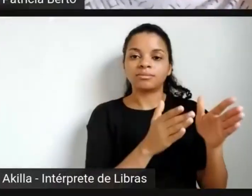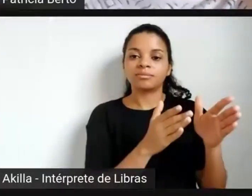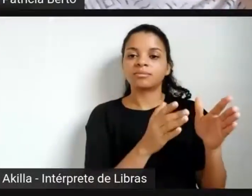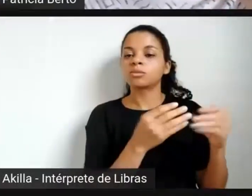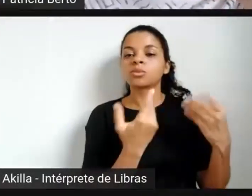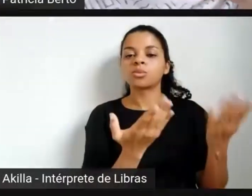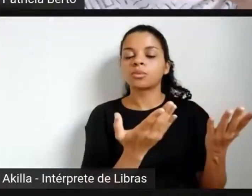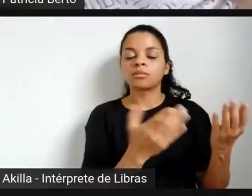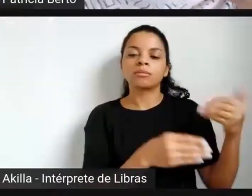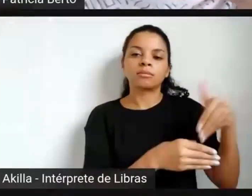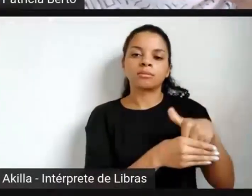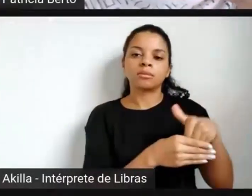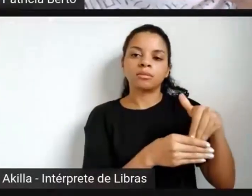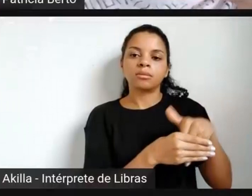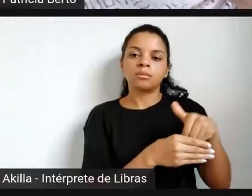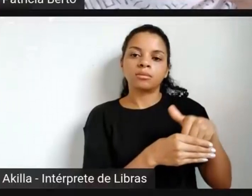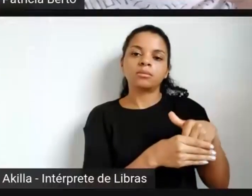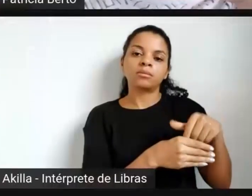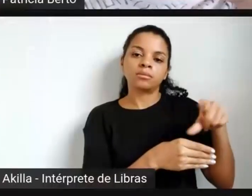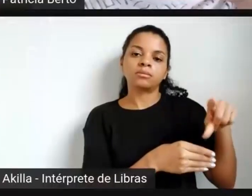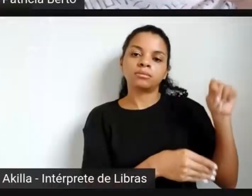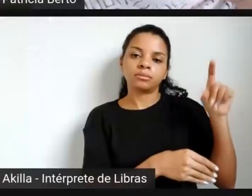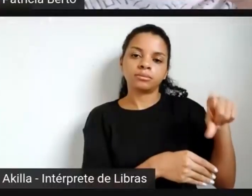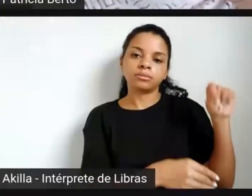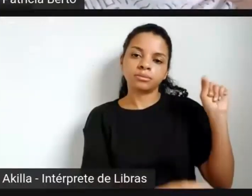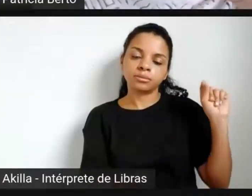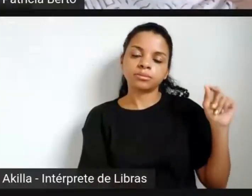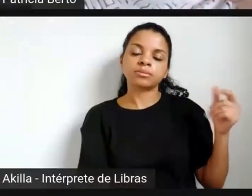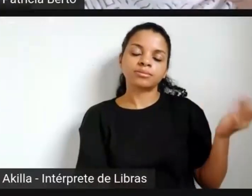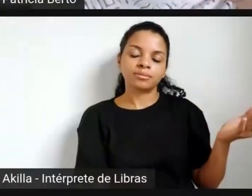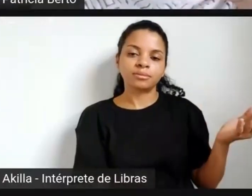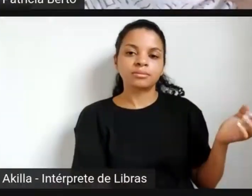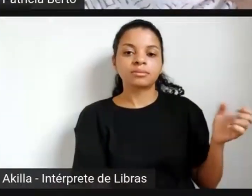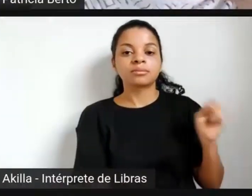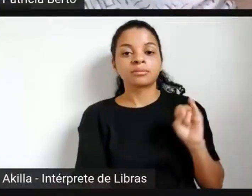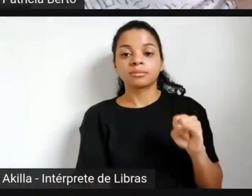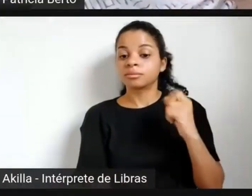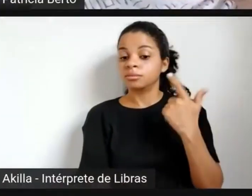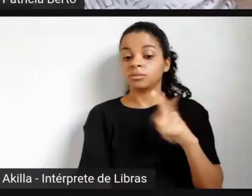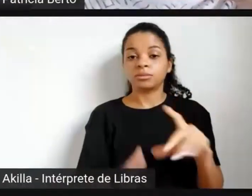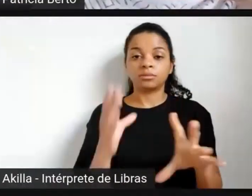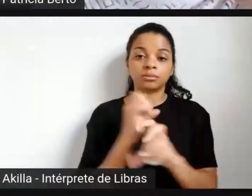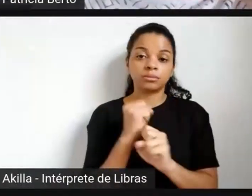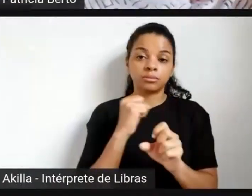Então, não faz nenhum sentido eu convocar a próxima fase se eu não tenho quórum.